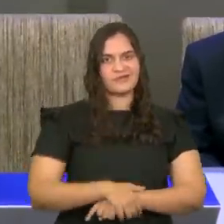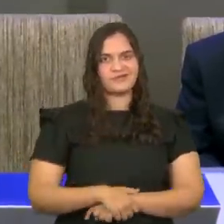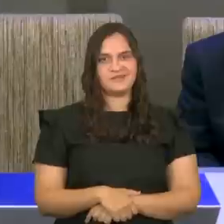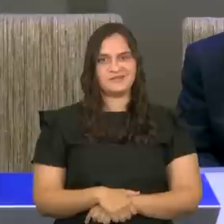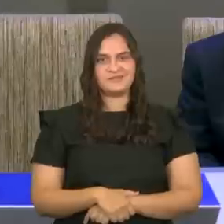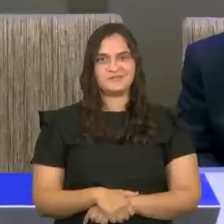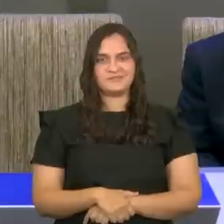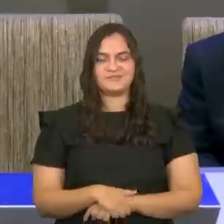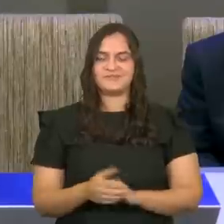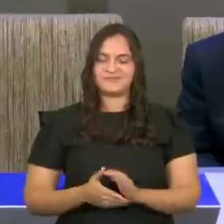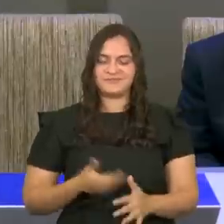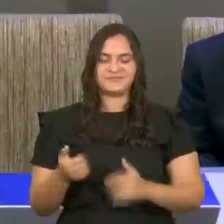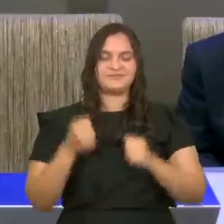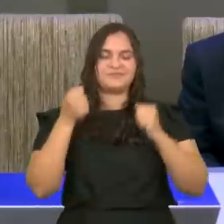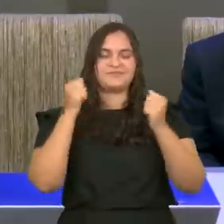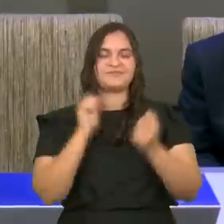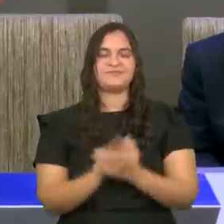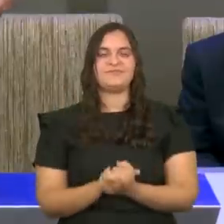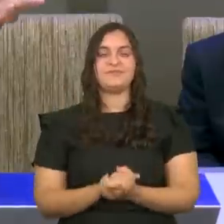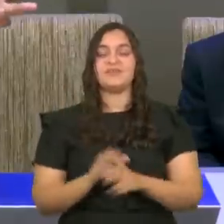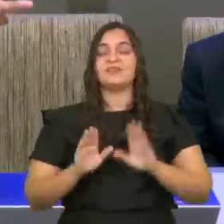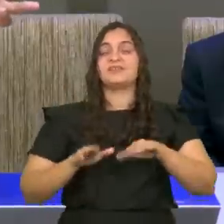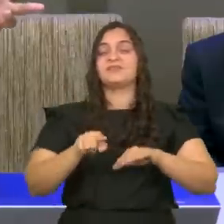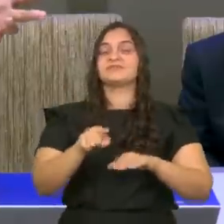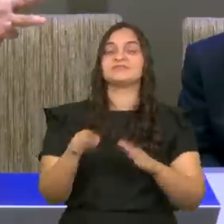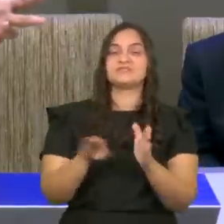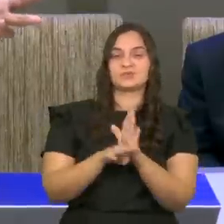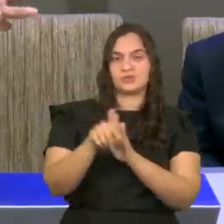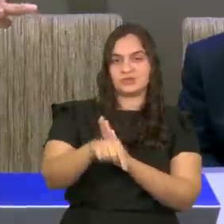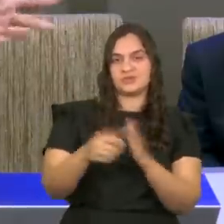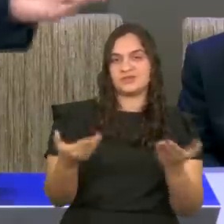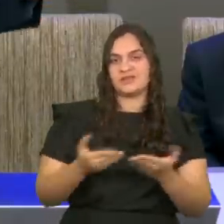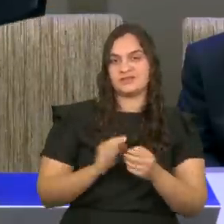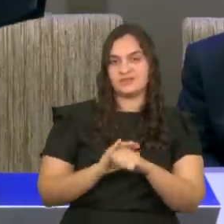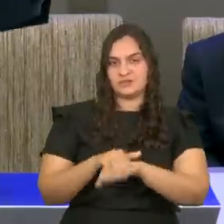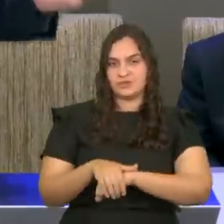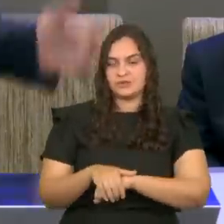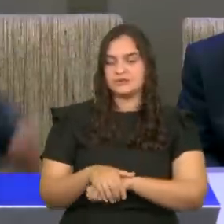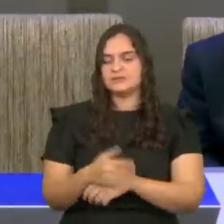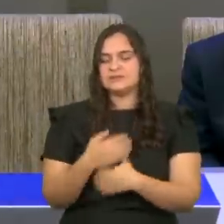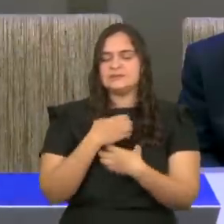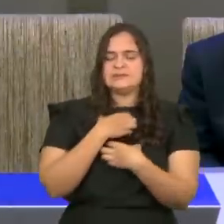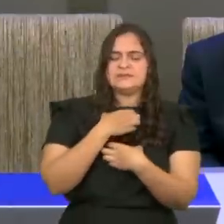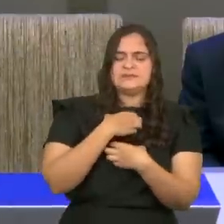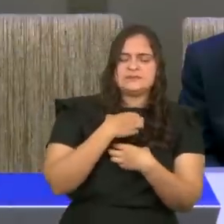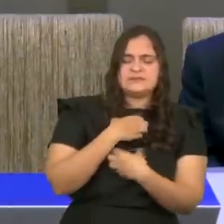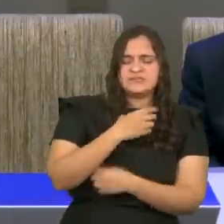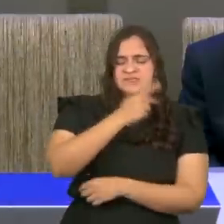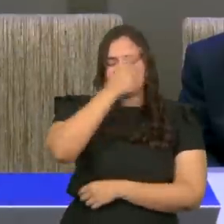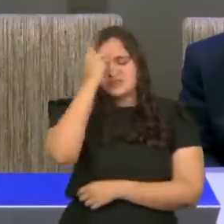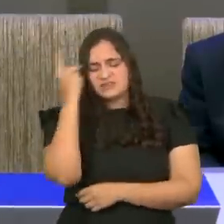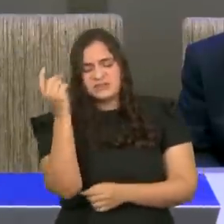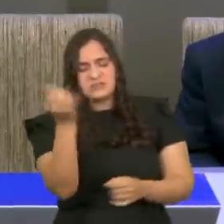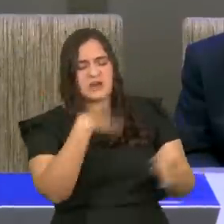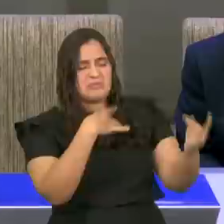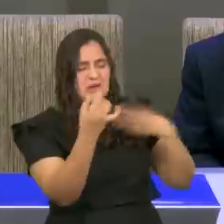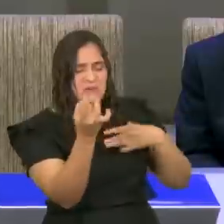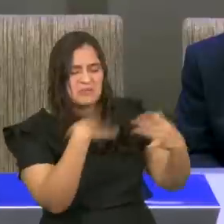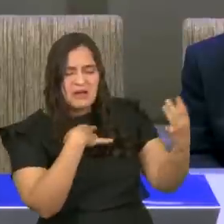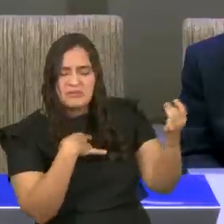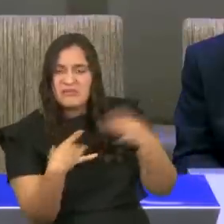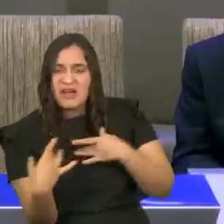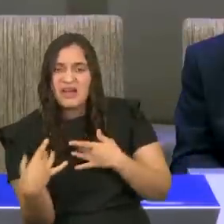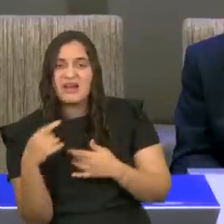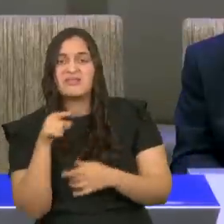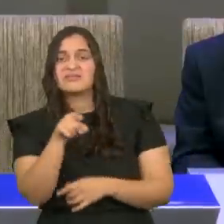Aleluia! Talvez você esteja aqui esta noite, se sentindo desprezado. Mas Deus é um Deus que